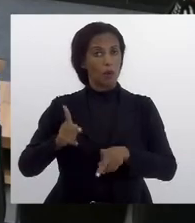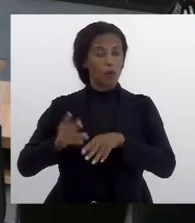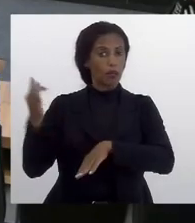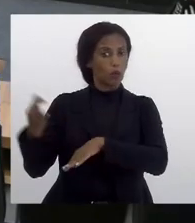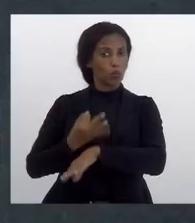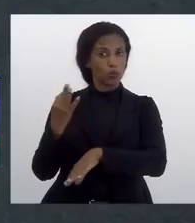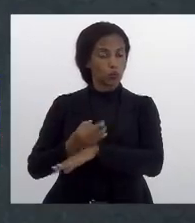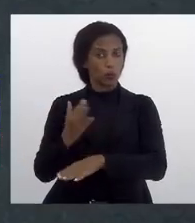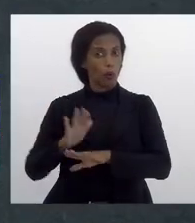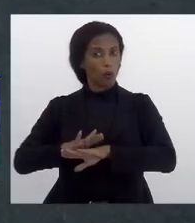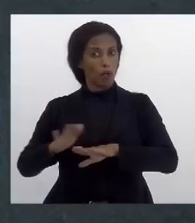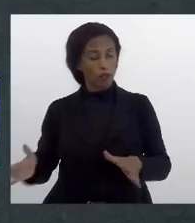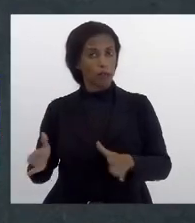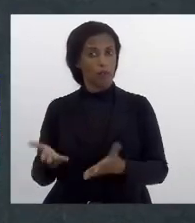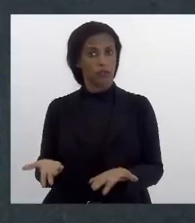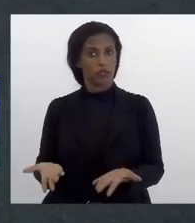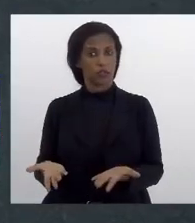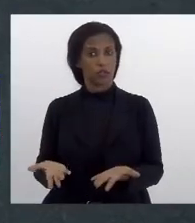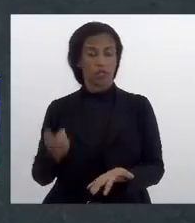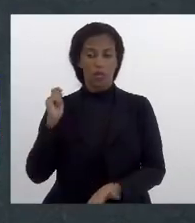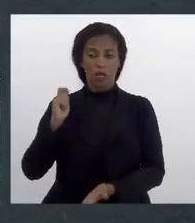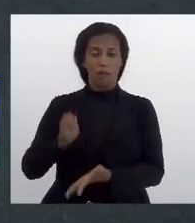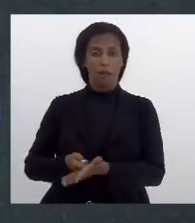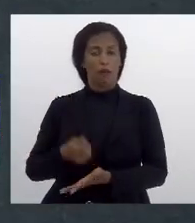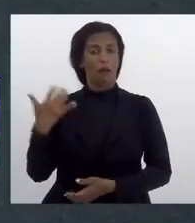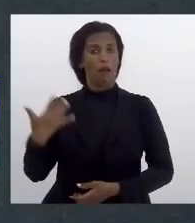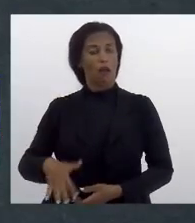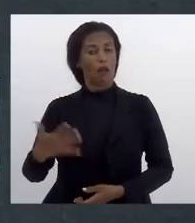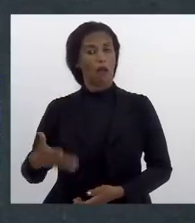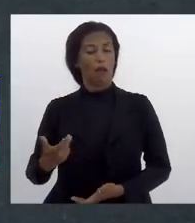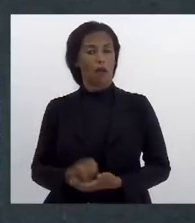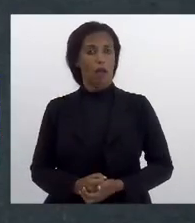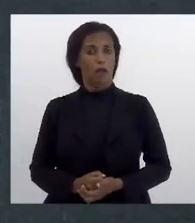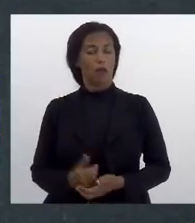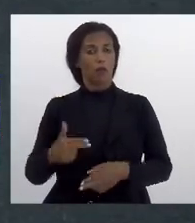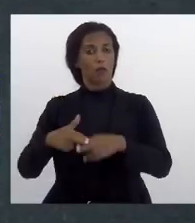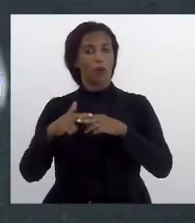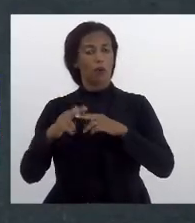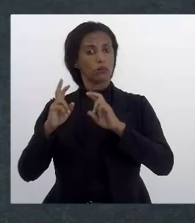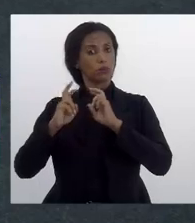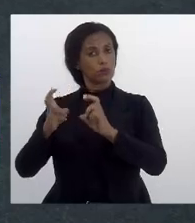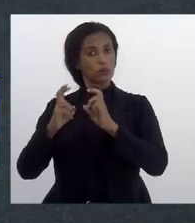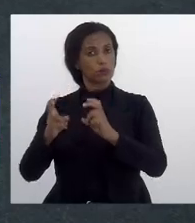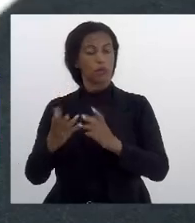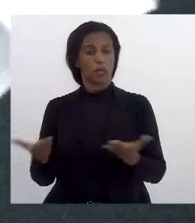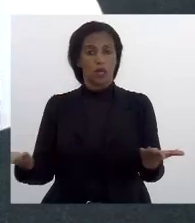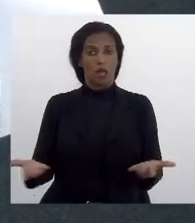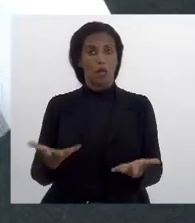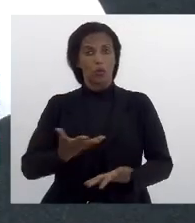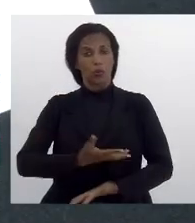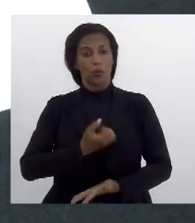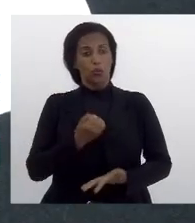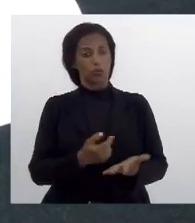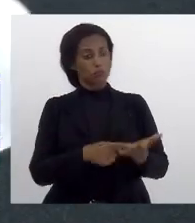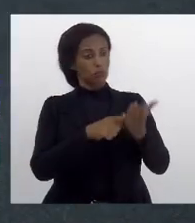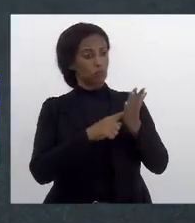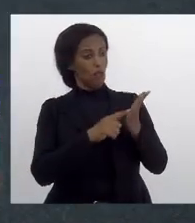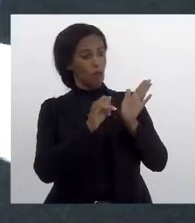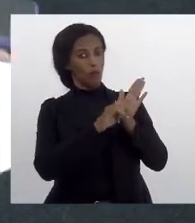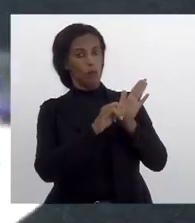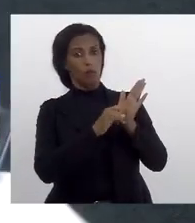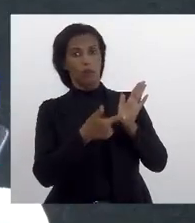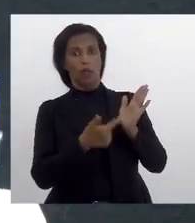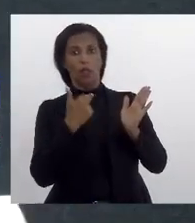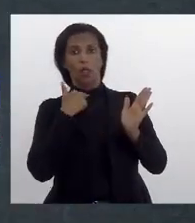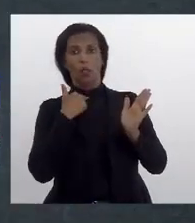aguenta mais ser maltratada escorraçada e pagar uma tarifa tão cara como paga do trem aí hoje eu sou surpresa que a